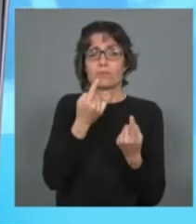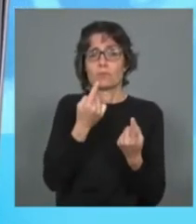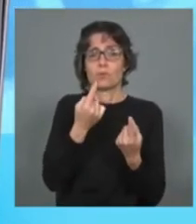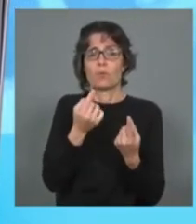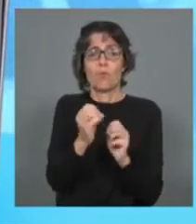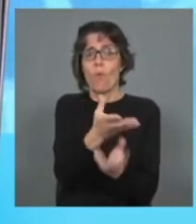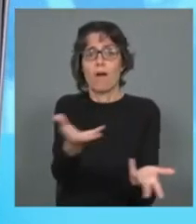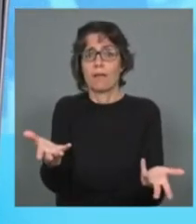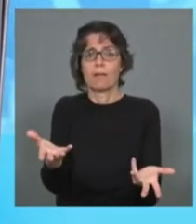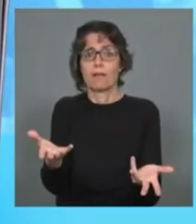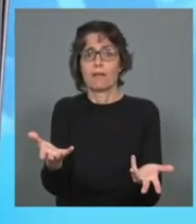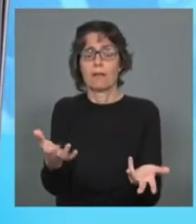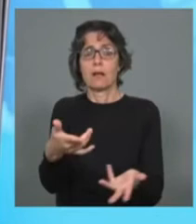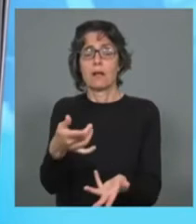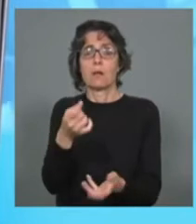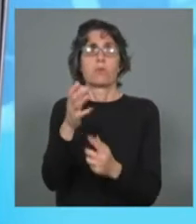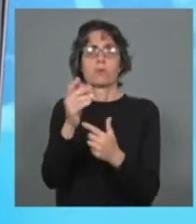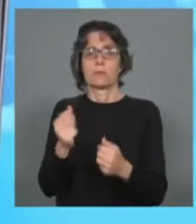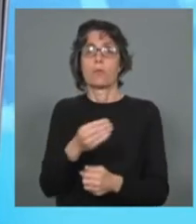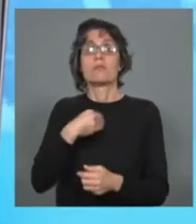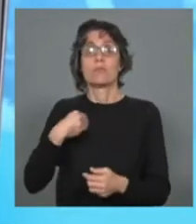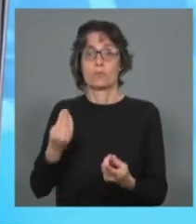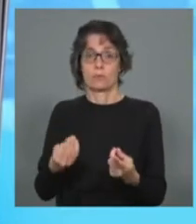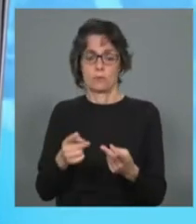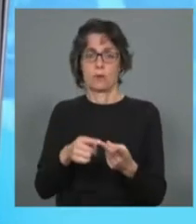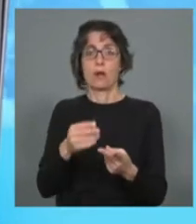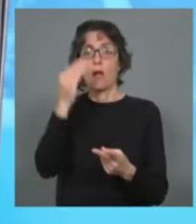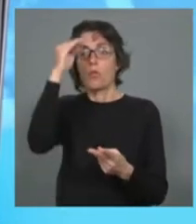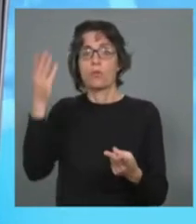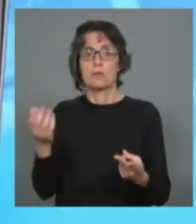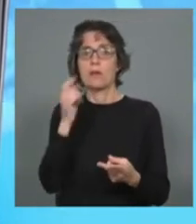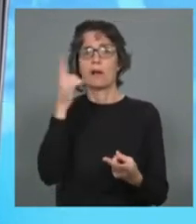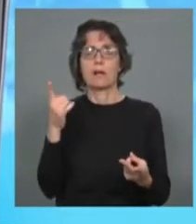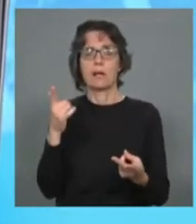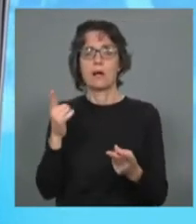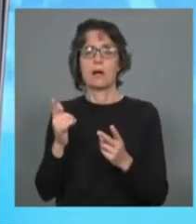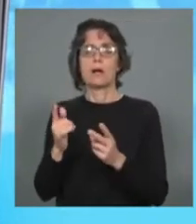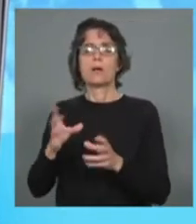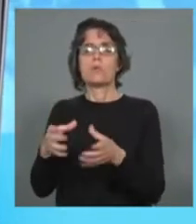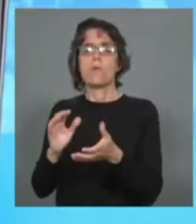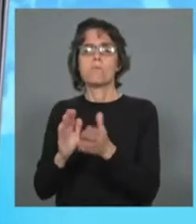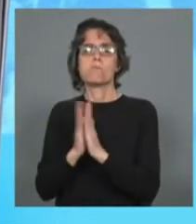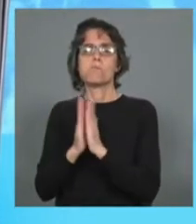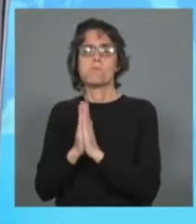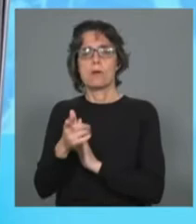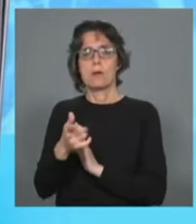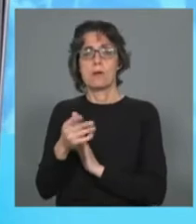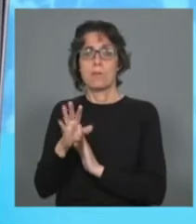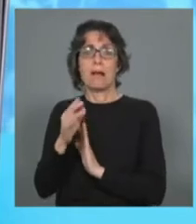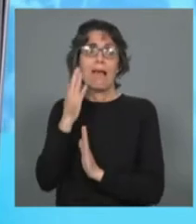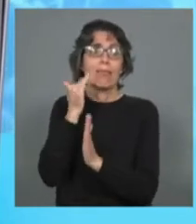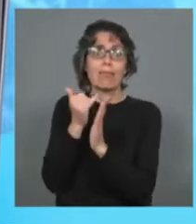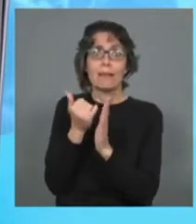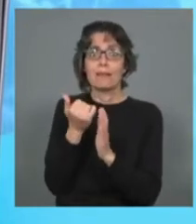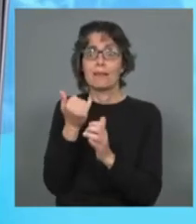portanto são assegurados neste momento, estou a pensar por exemplo na saúde, na educação, são assegurados por congregações religiosas, mas com muitas dificuldades, porque também